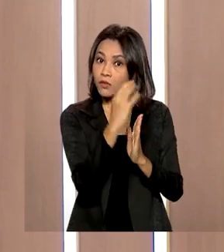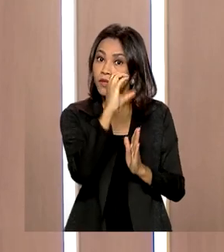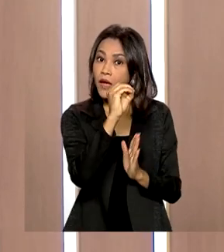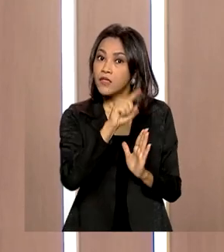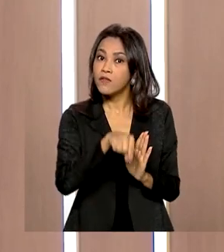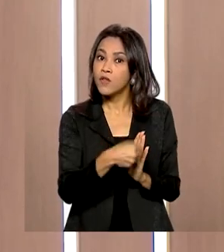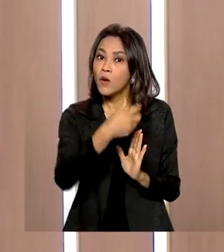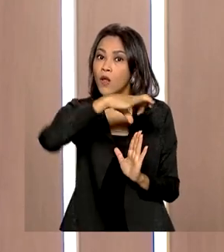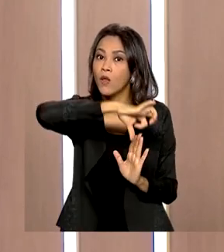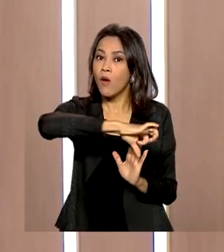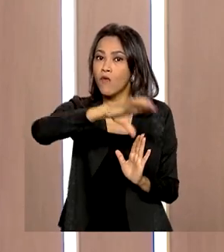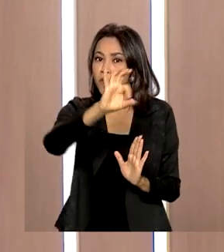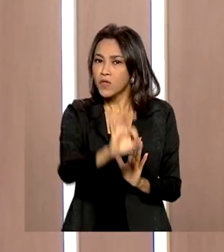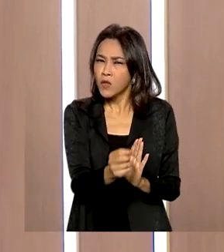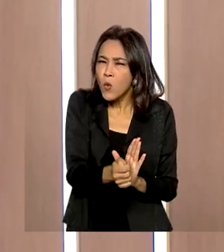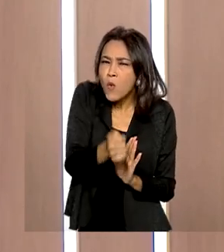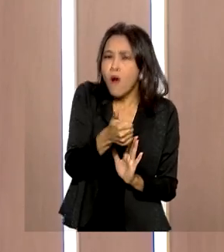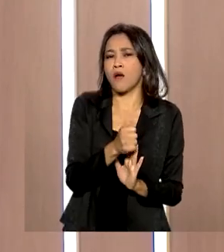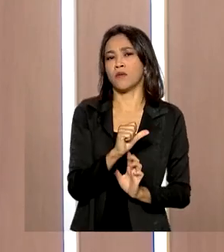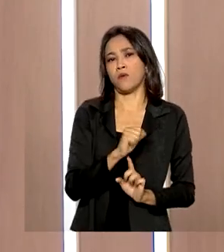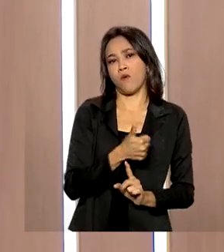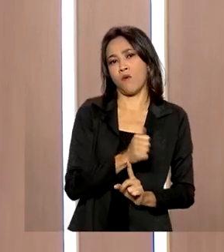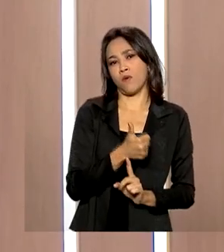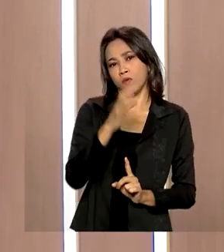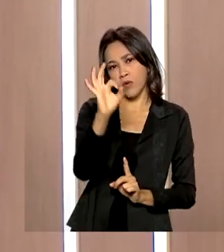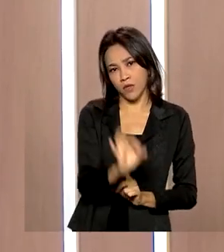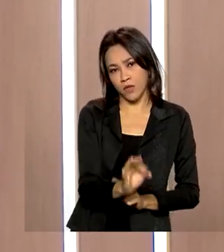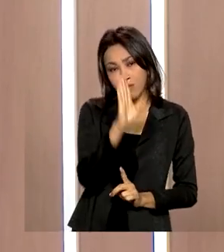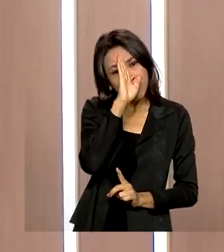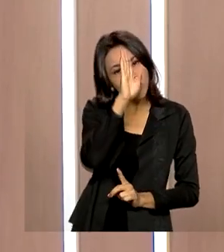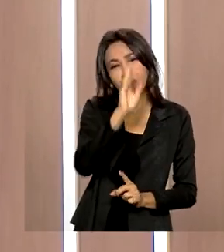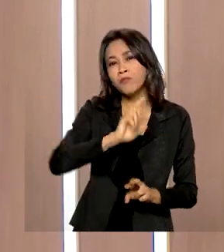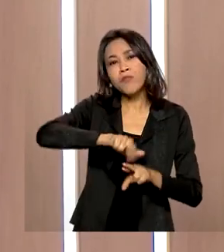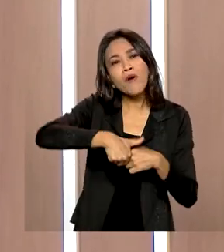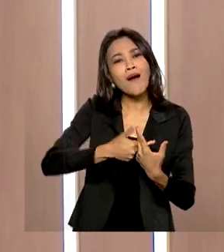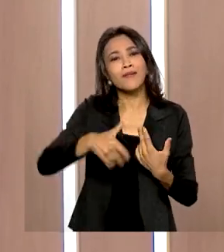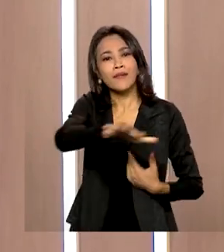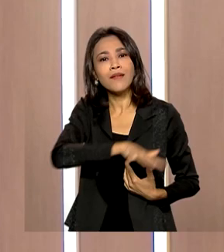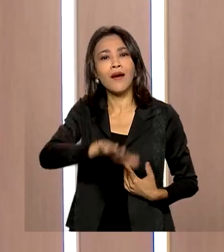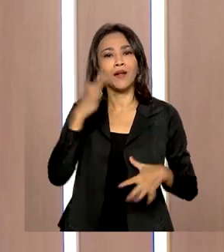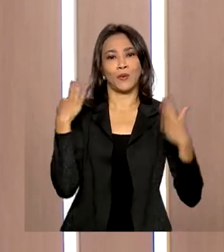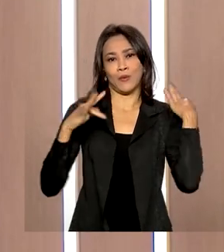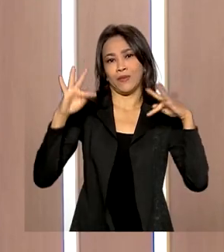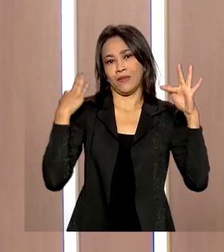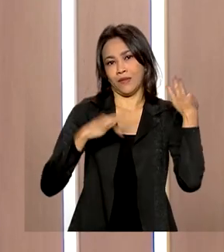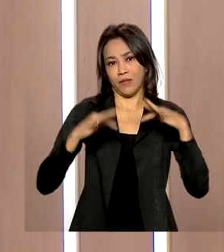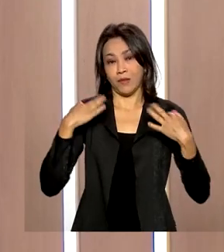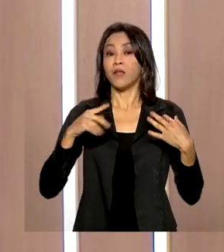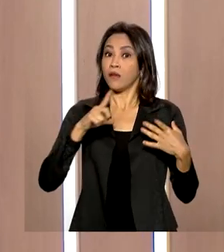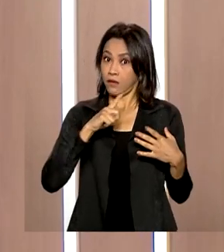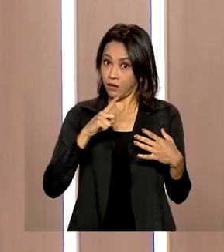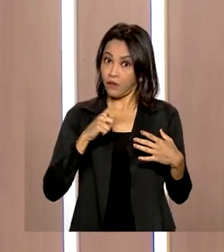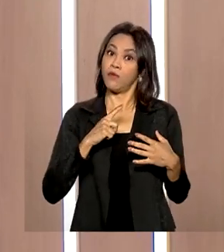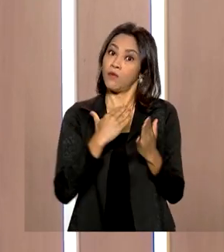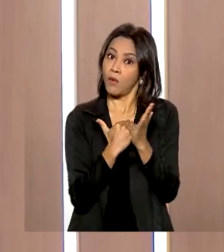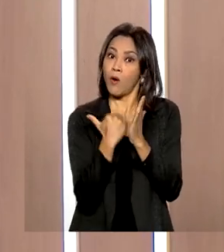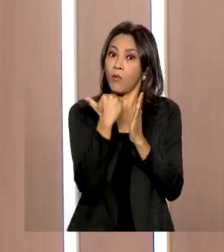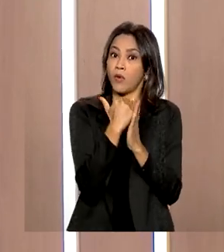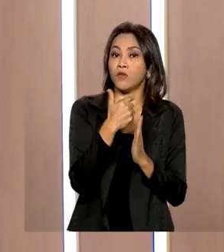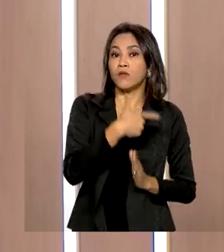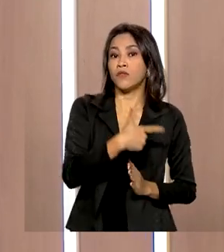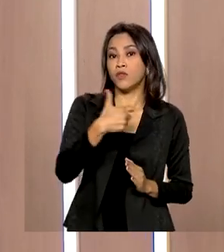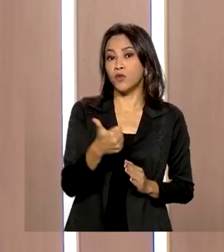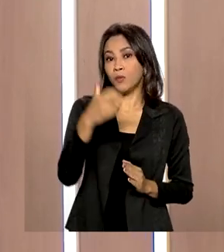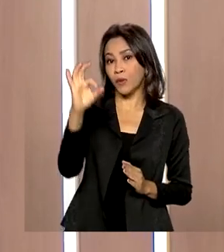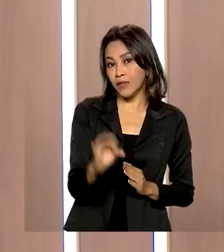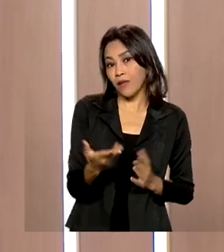,9%, quase 11%, principalmente devido ao setor de turismo, que cresceu inéditos 21%.